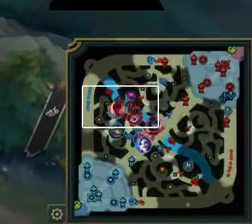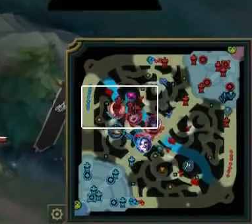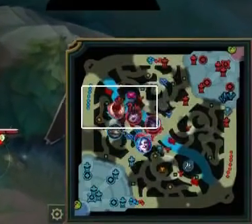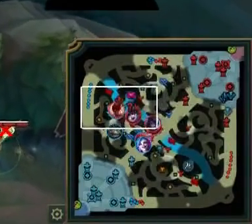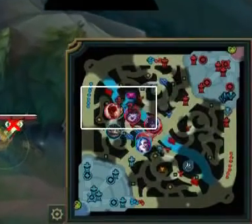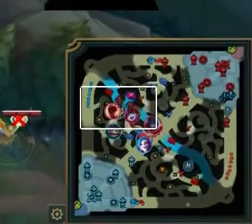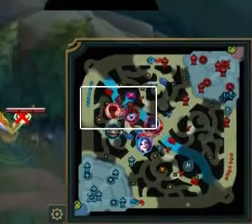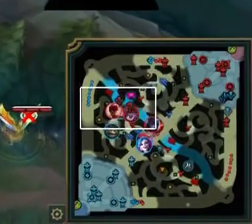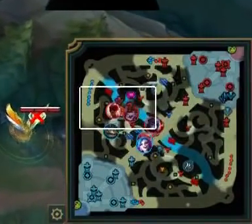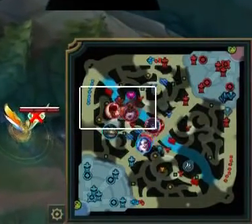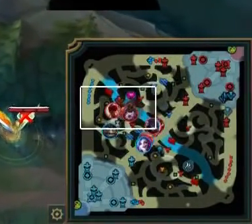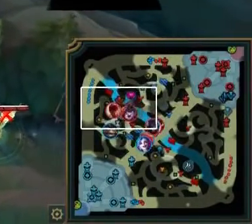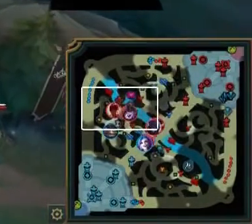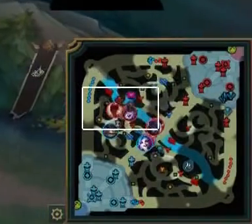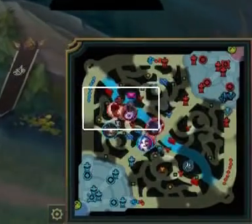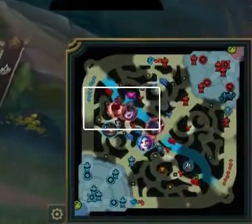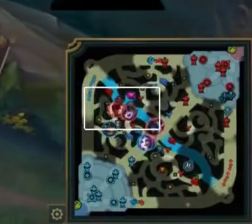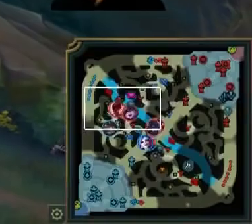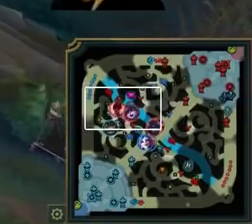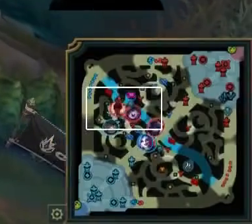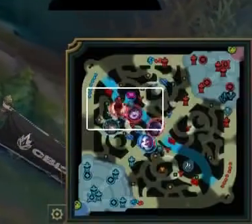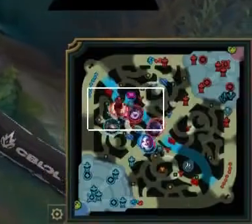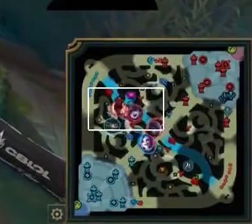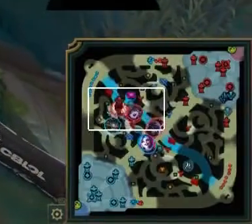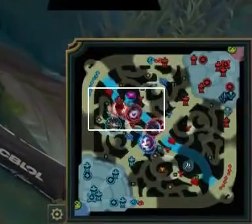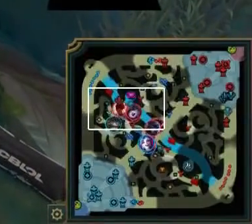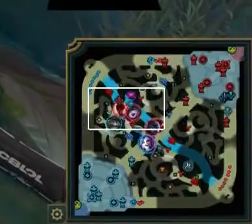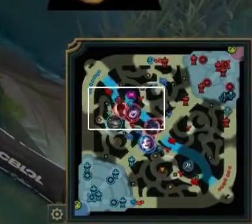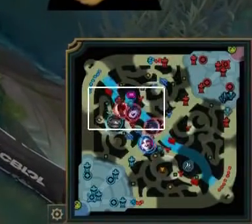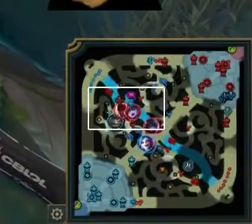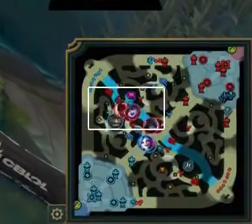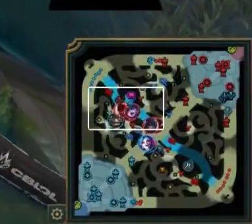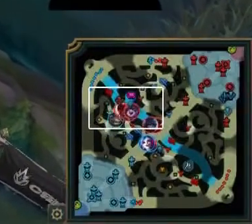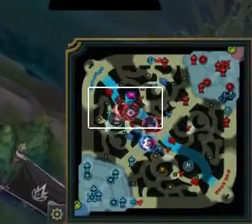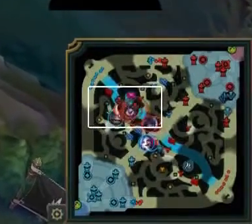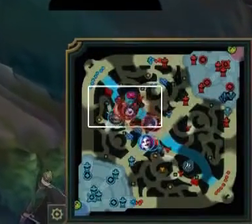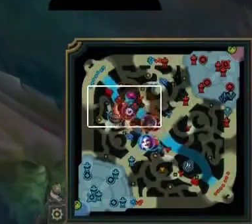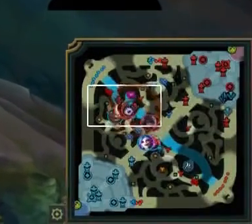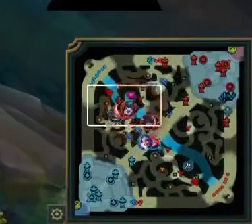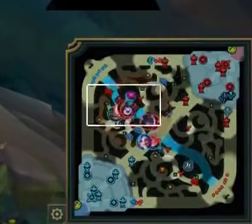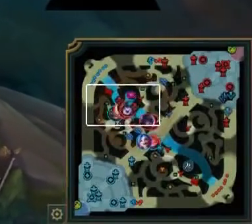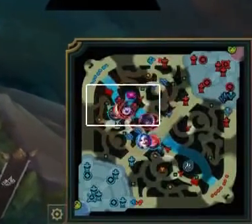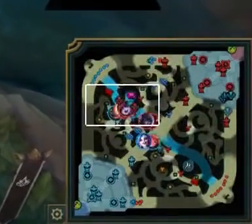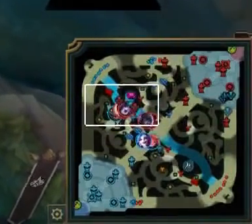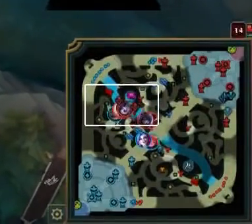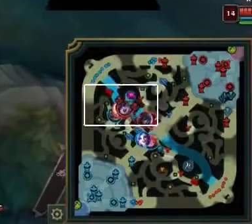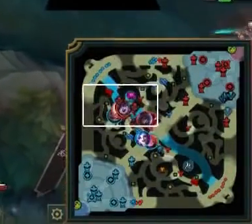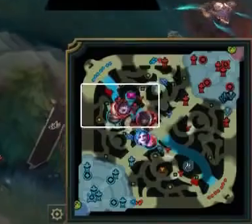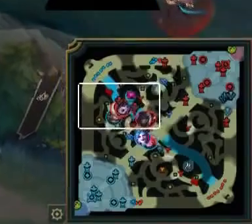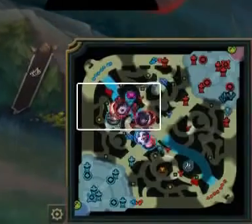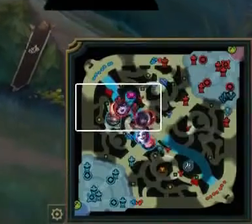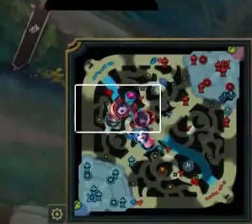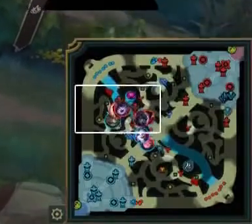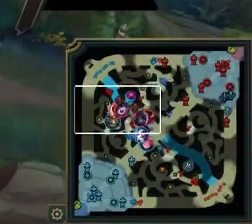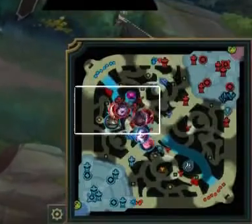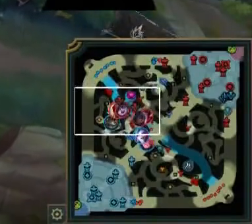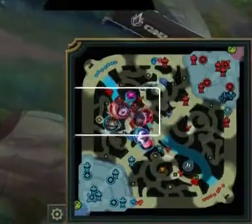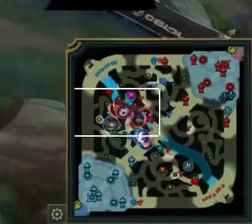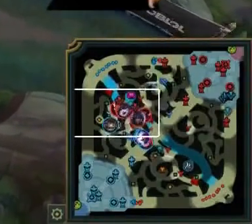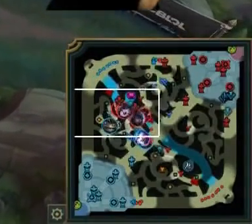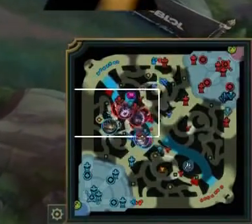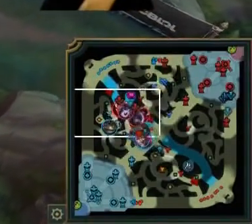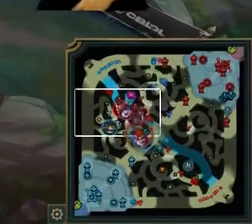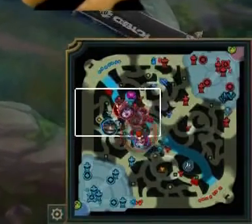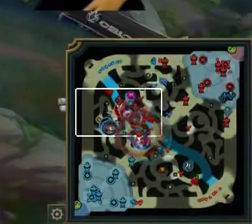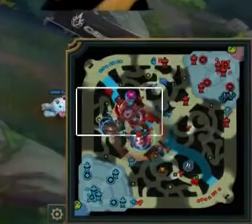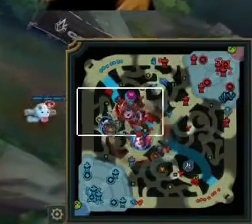se distrai do próprio jogo pra, muitas vezes, resolver algum problema de side, alguma coisa que não tá sendo feita pelo time